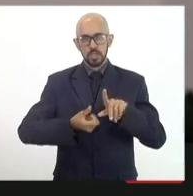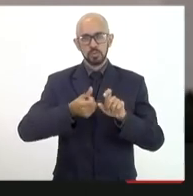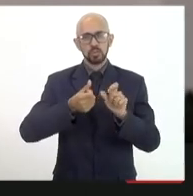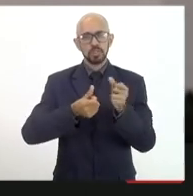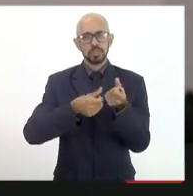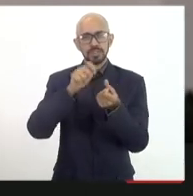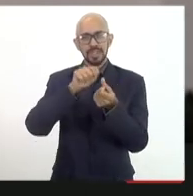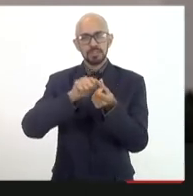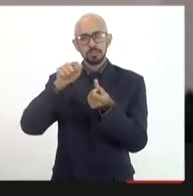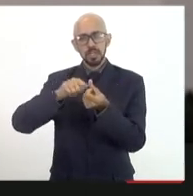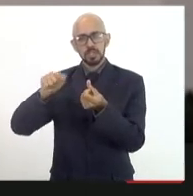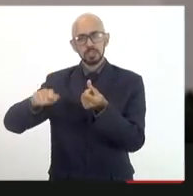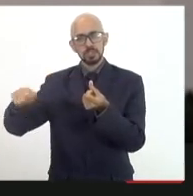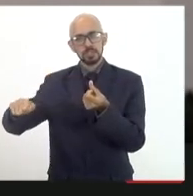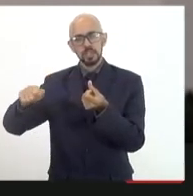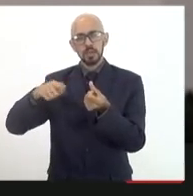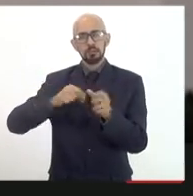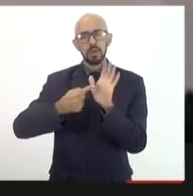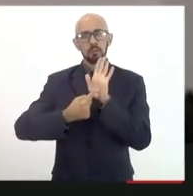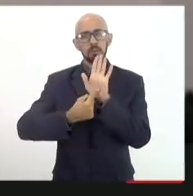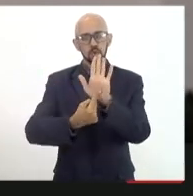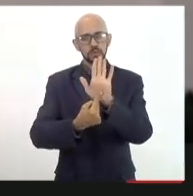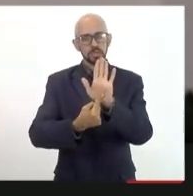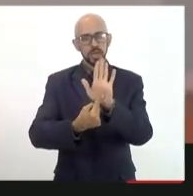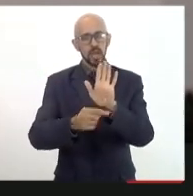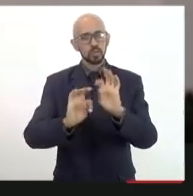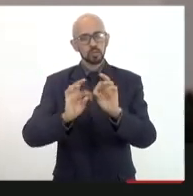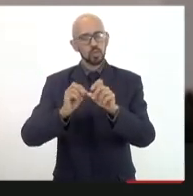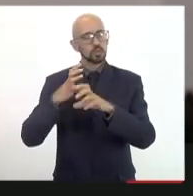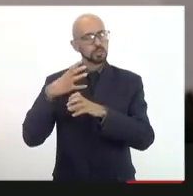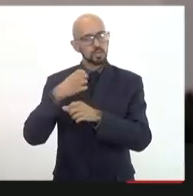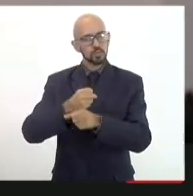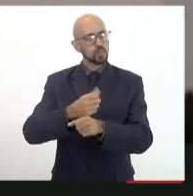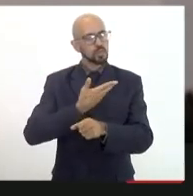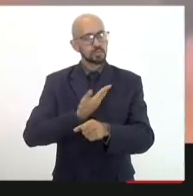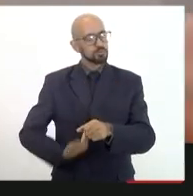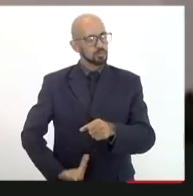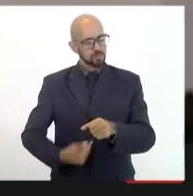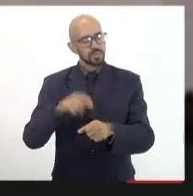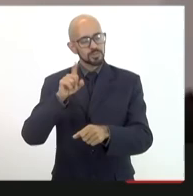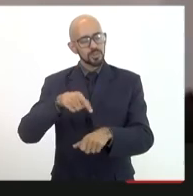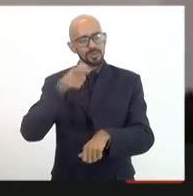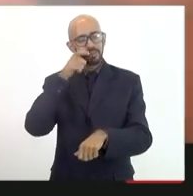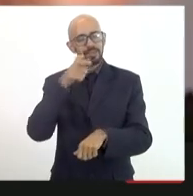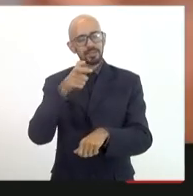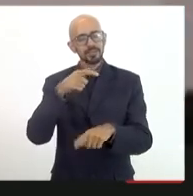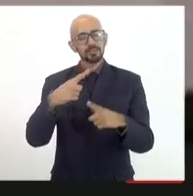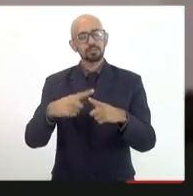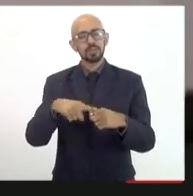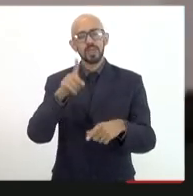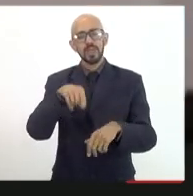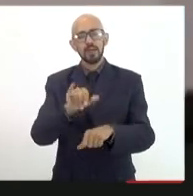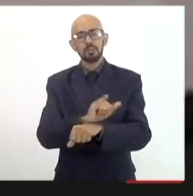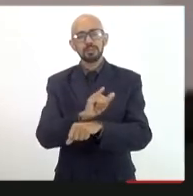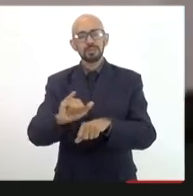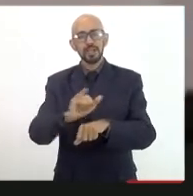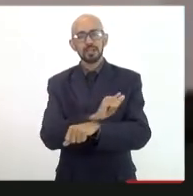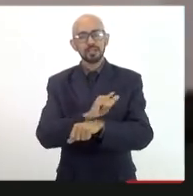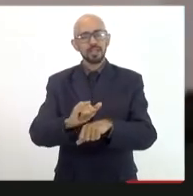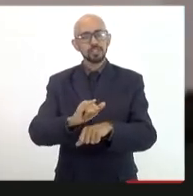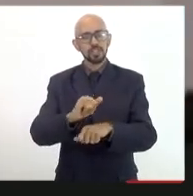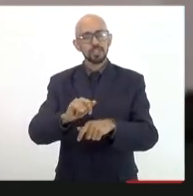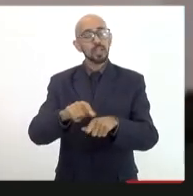diretrizes e da execução dos projetos isso é interessante porque isso é uma forma de controle